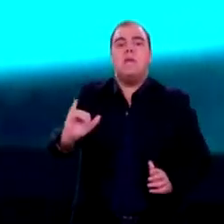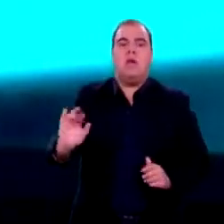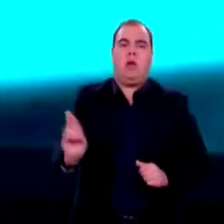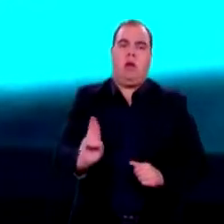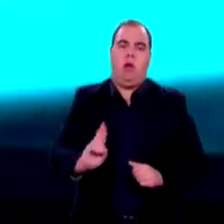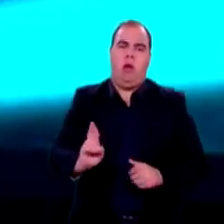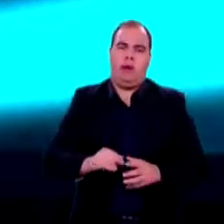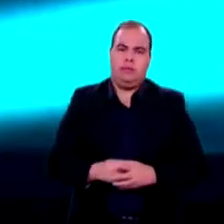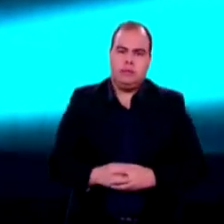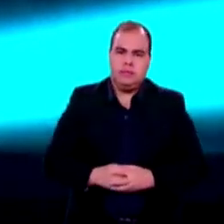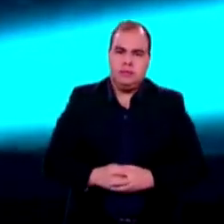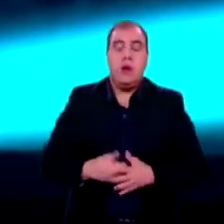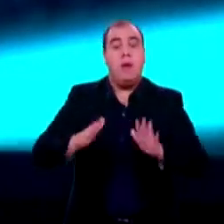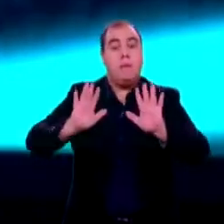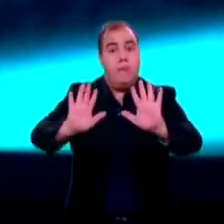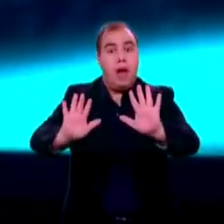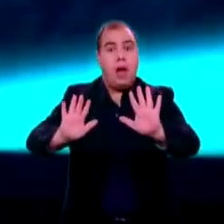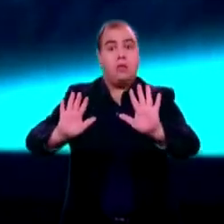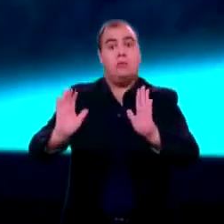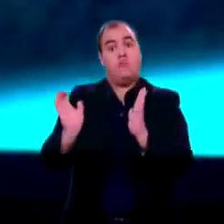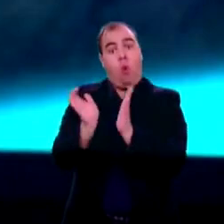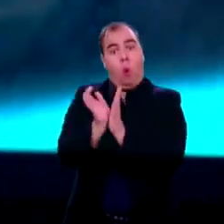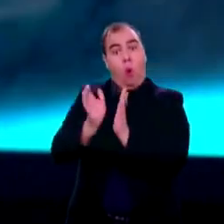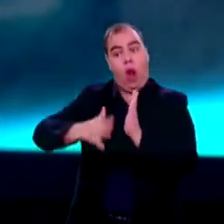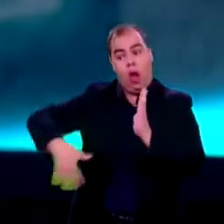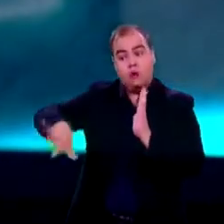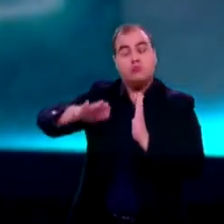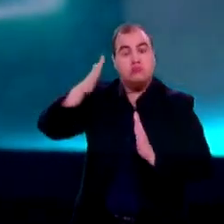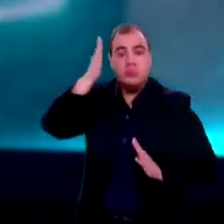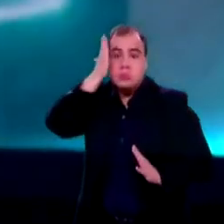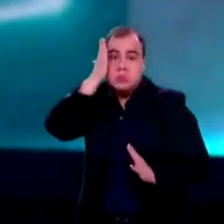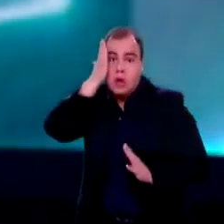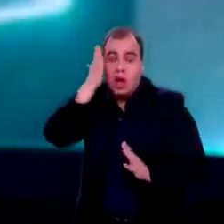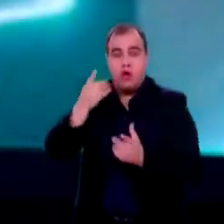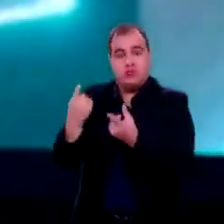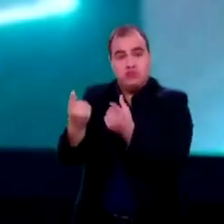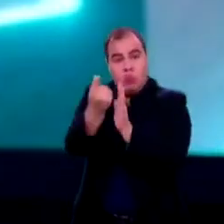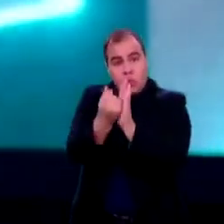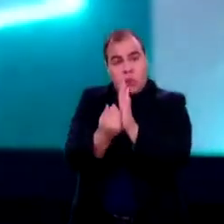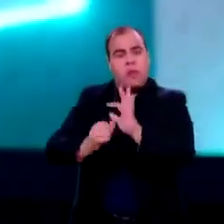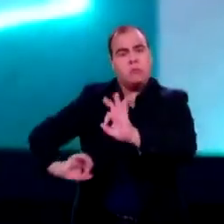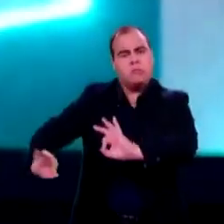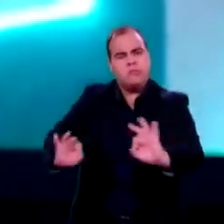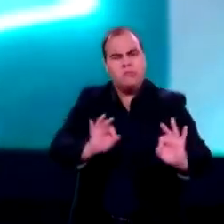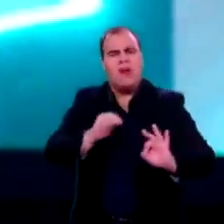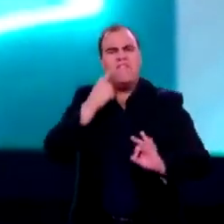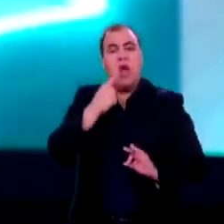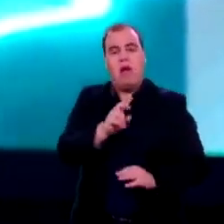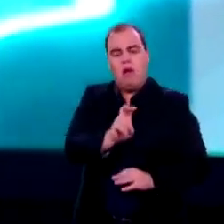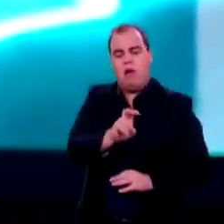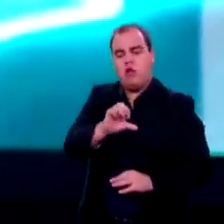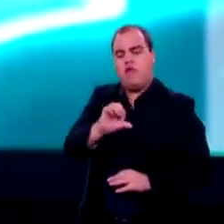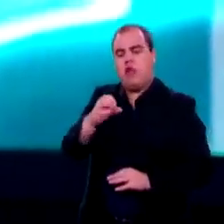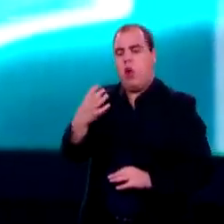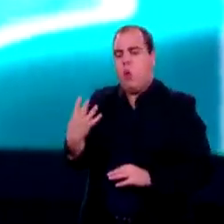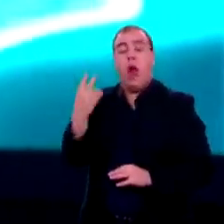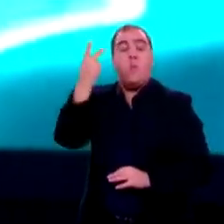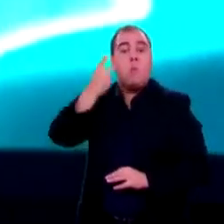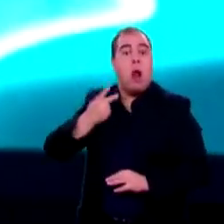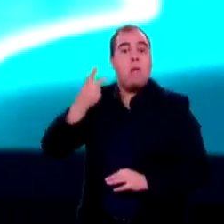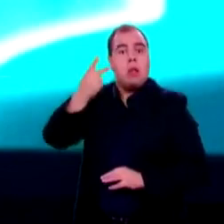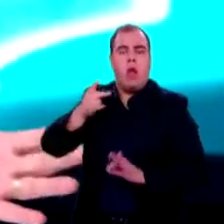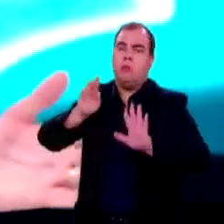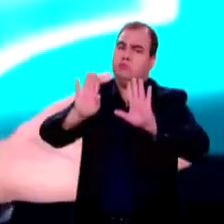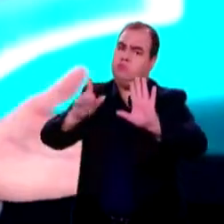Obviamente, o Parlamento entende que eles administram o melhor orçamento, até pela pluralidade, 594 parlamentares. Da minha parte, eu